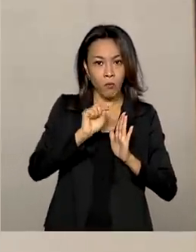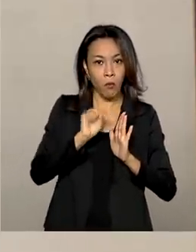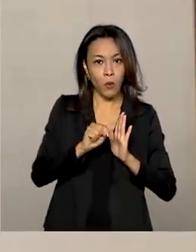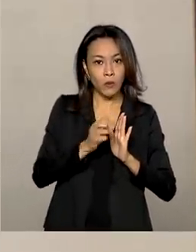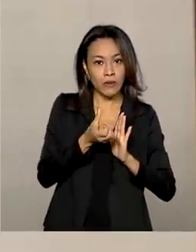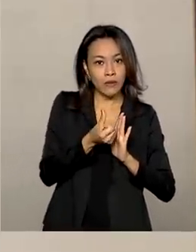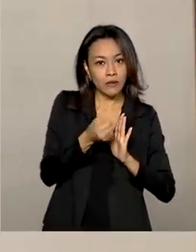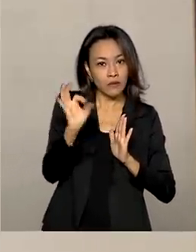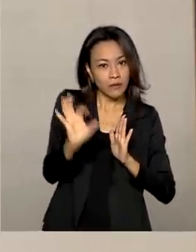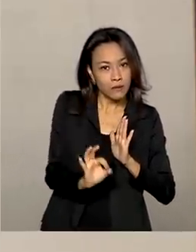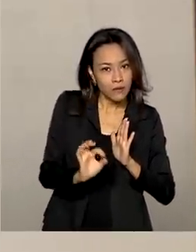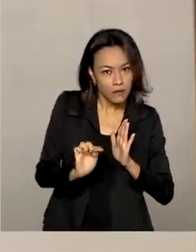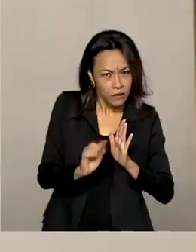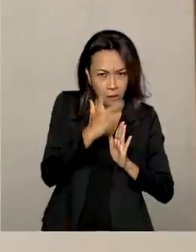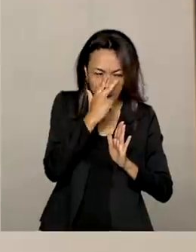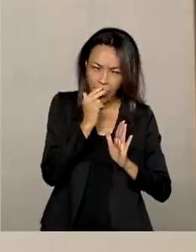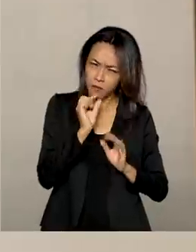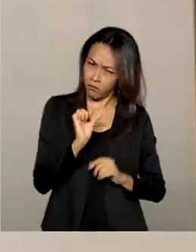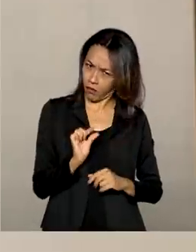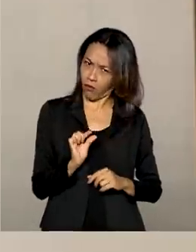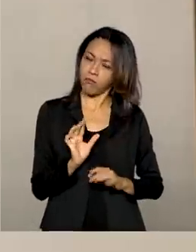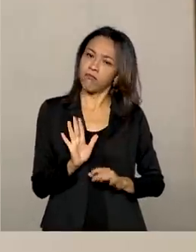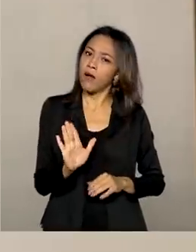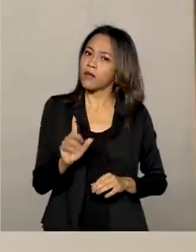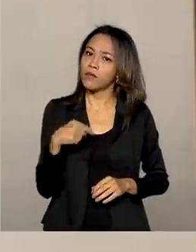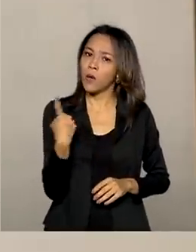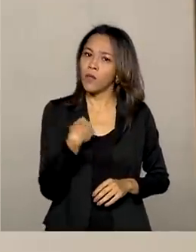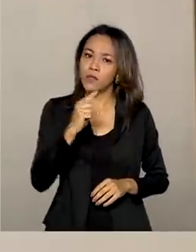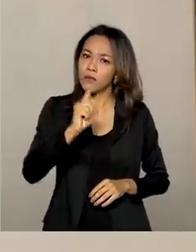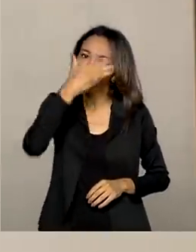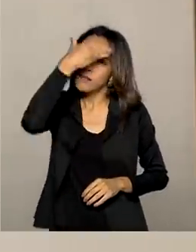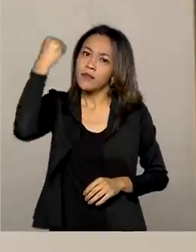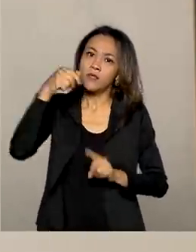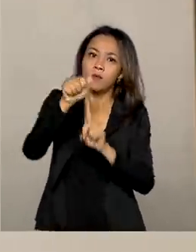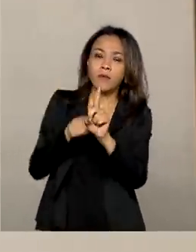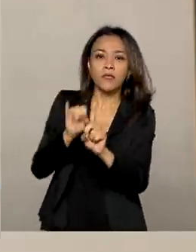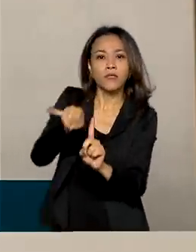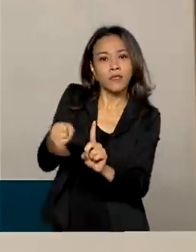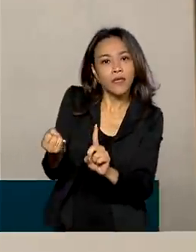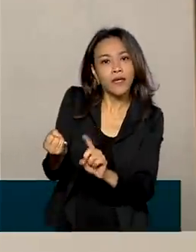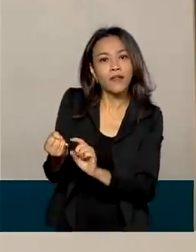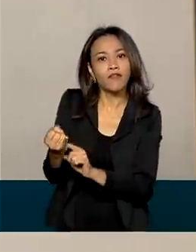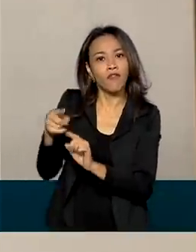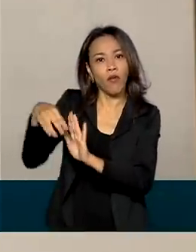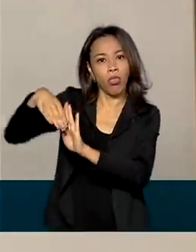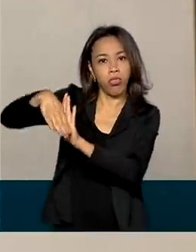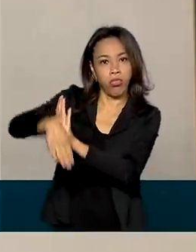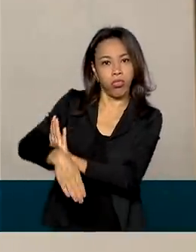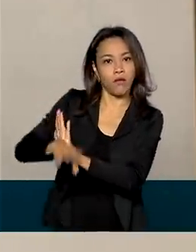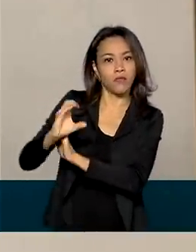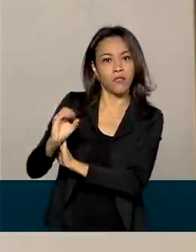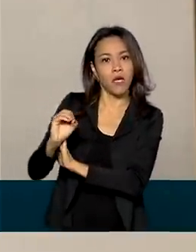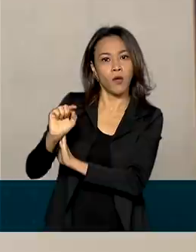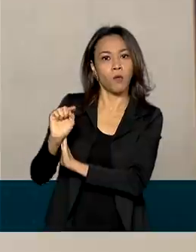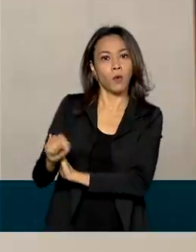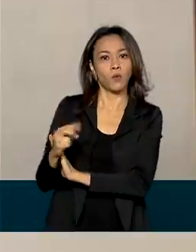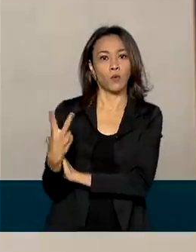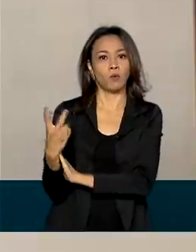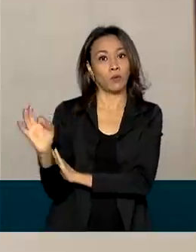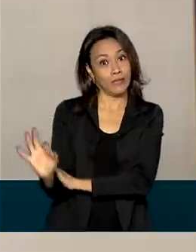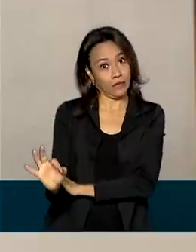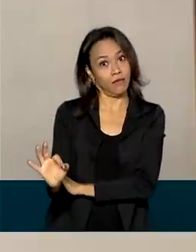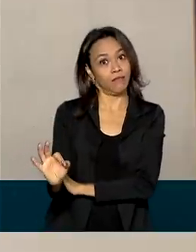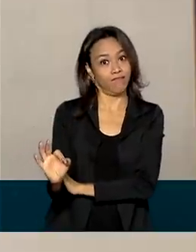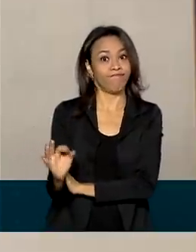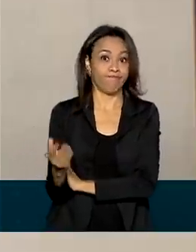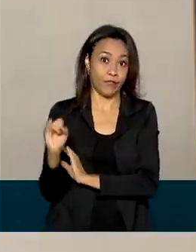que pode parecer pouco, mas não podemos esquecer que em janeiro o resultado foi um declínio de 0,2%. É uma